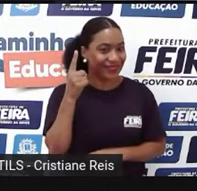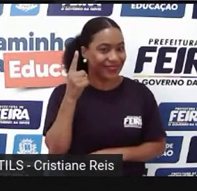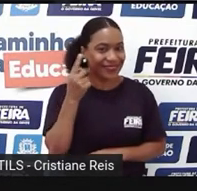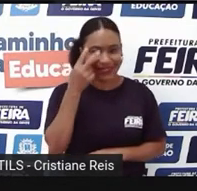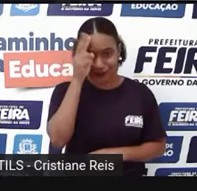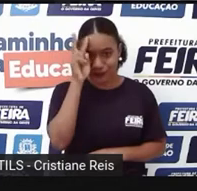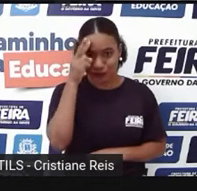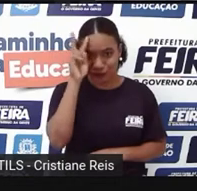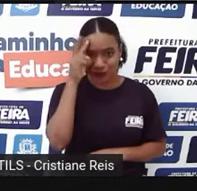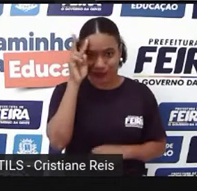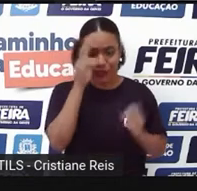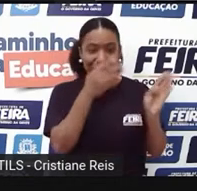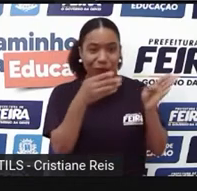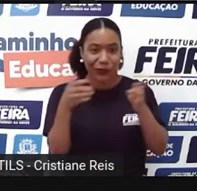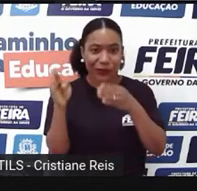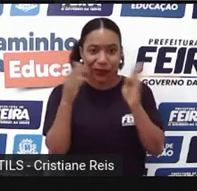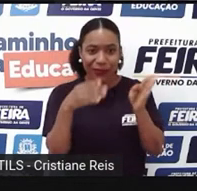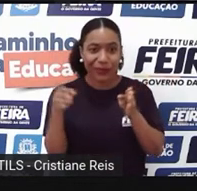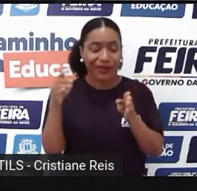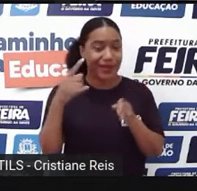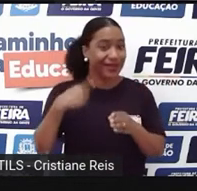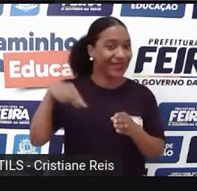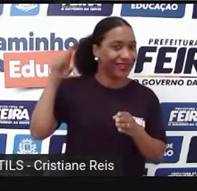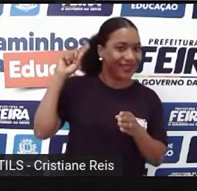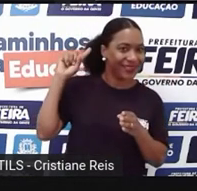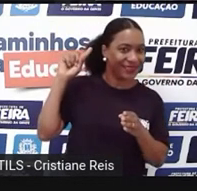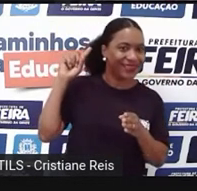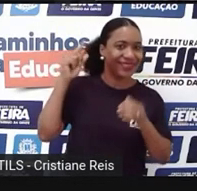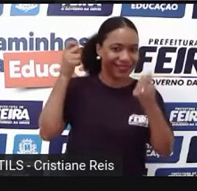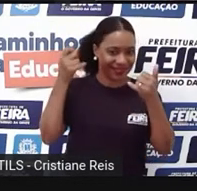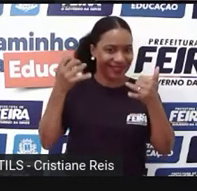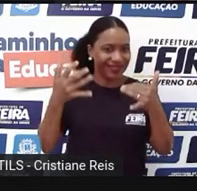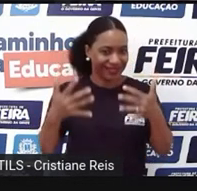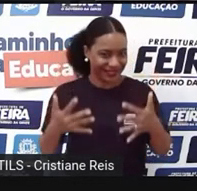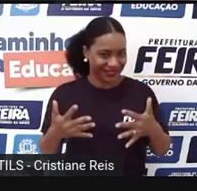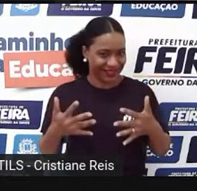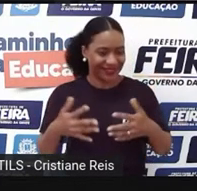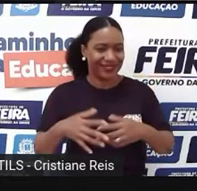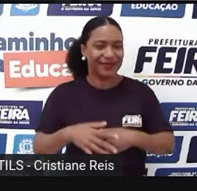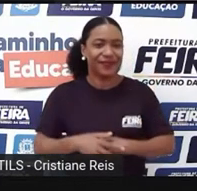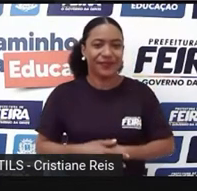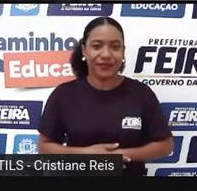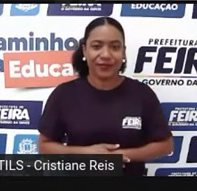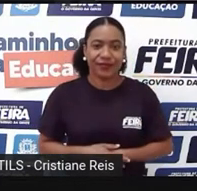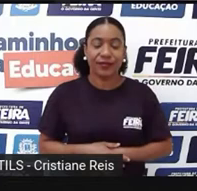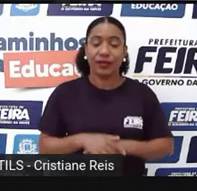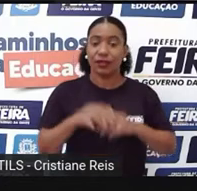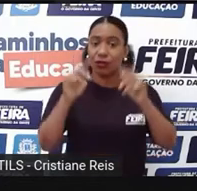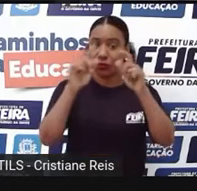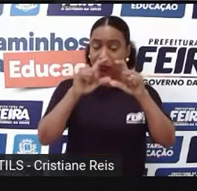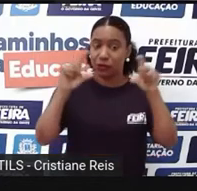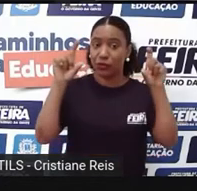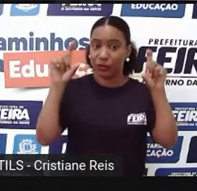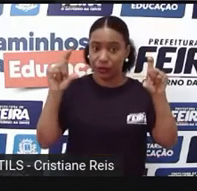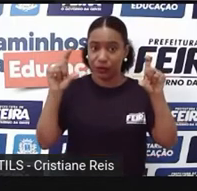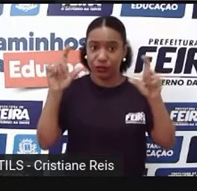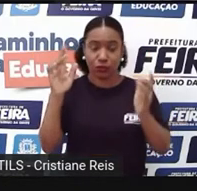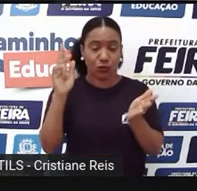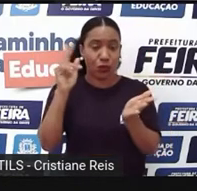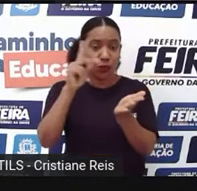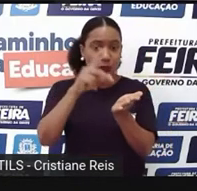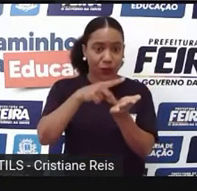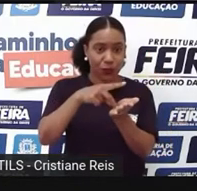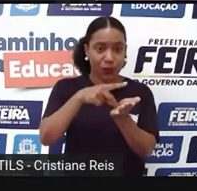história que nós vimos na semana passada? Só para lembrar, o texto original desta